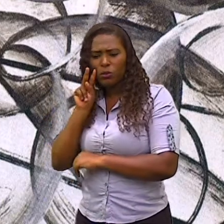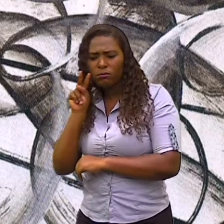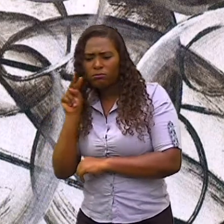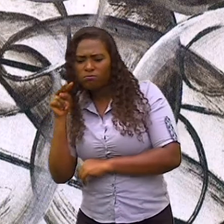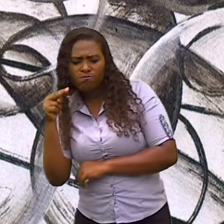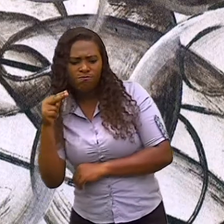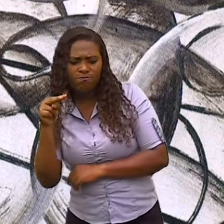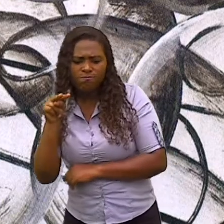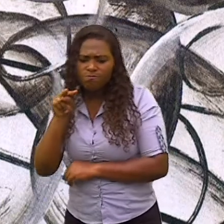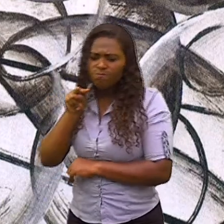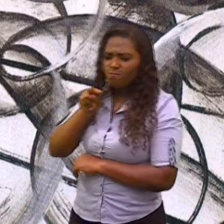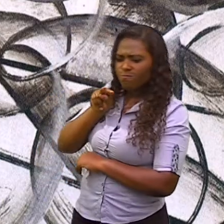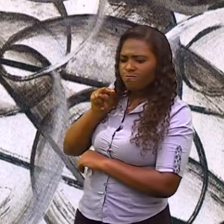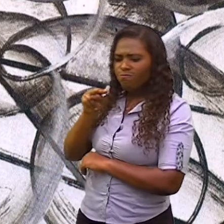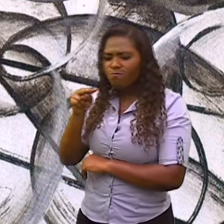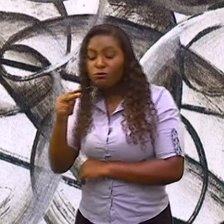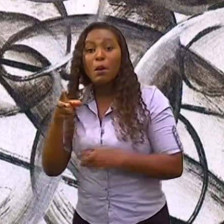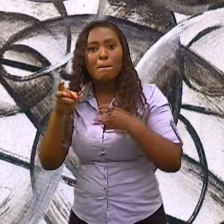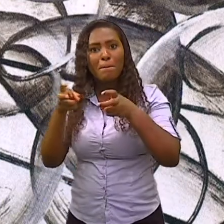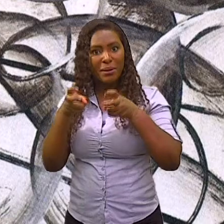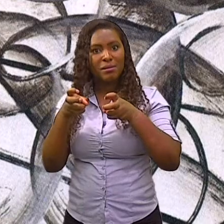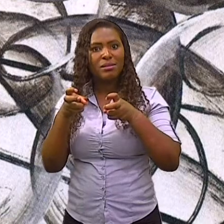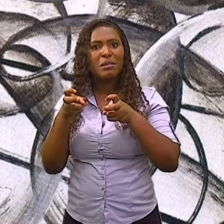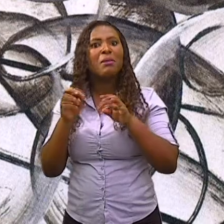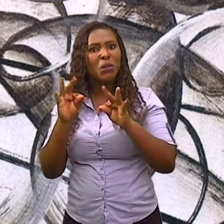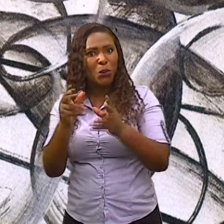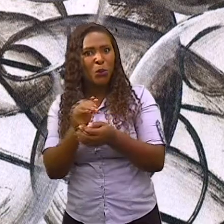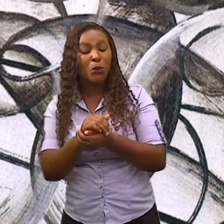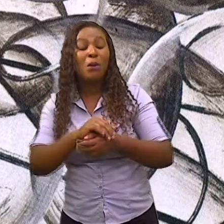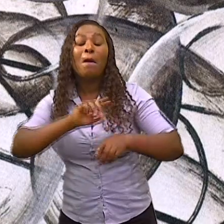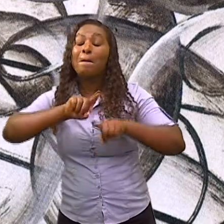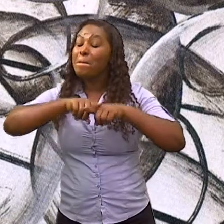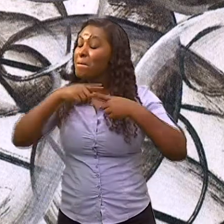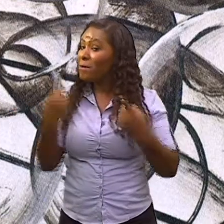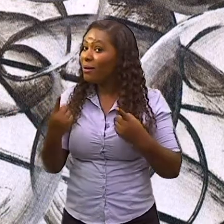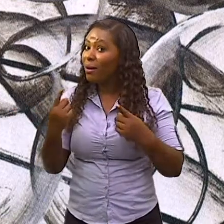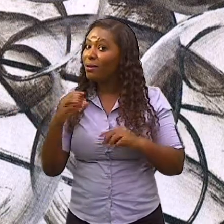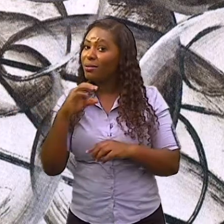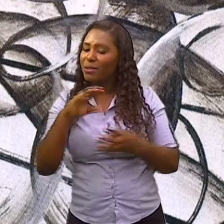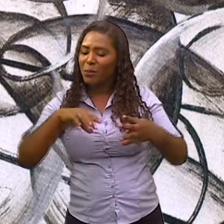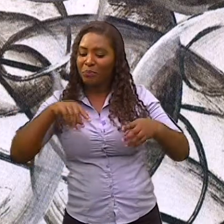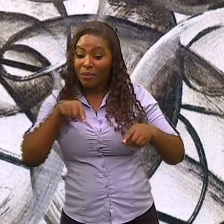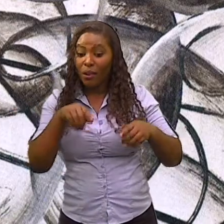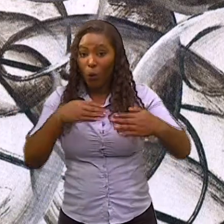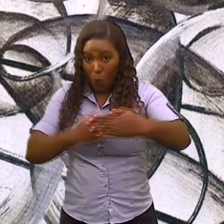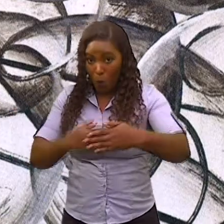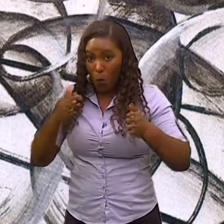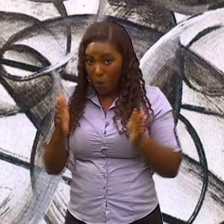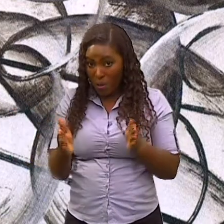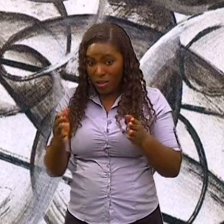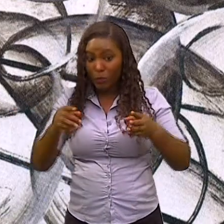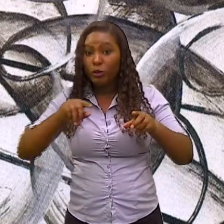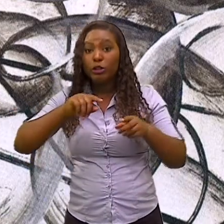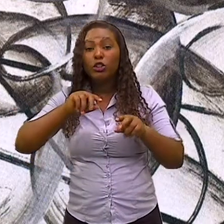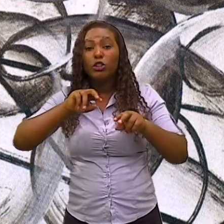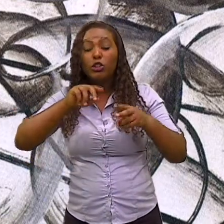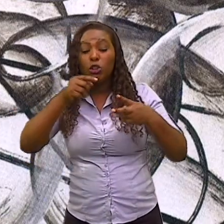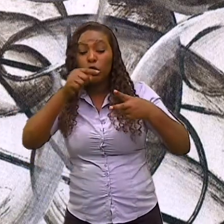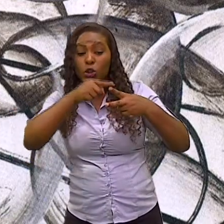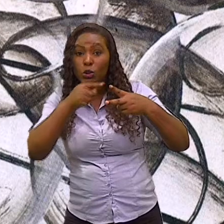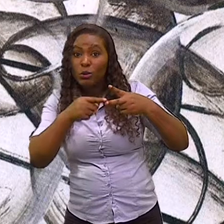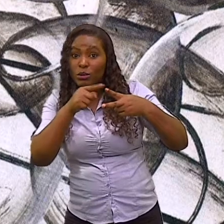movimento, ele acabou evoluindo em duas grandes tendências, o cubismo analítico e o cubismo sintético.